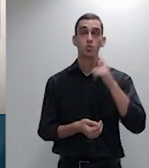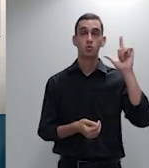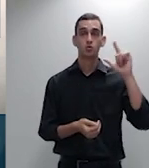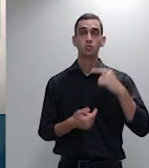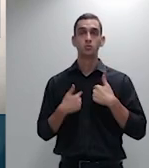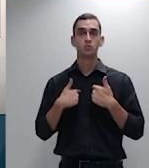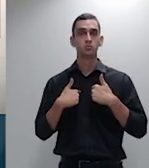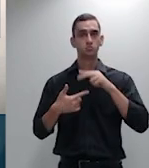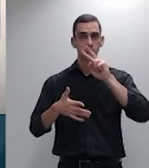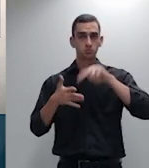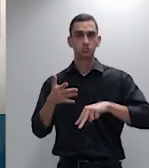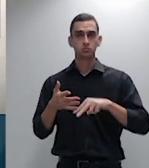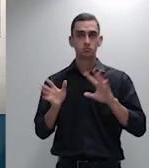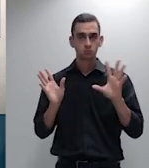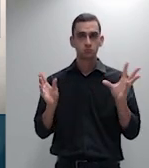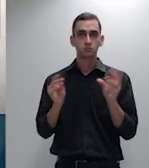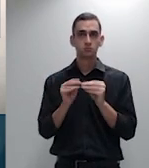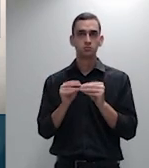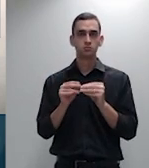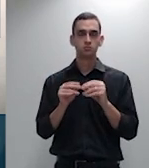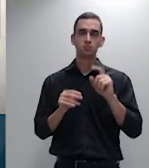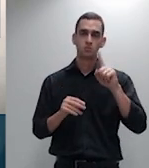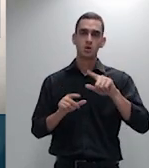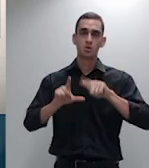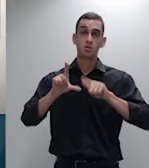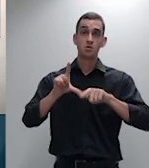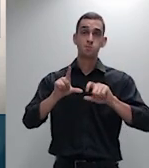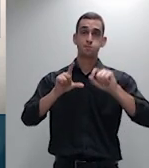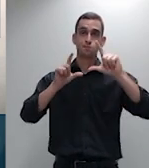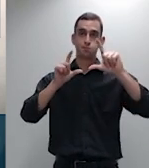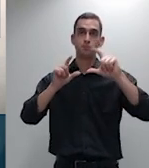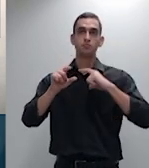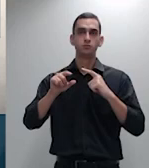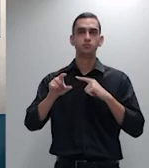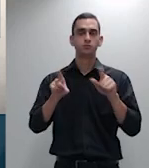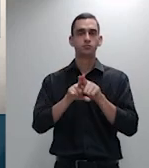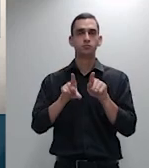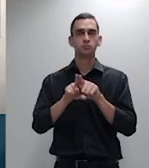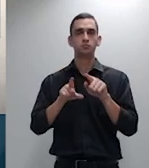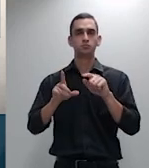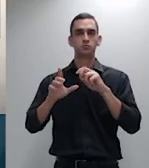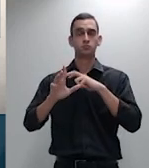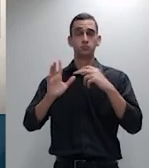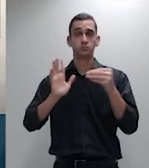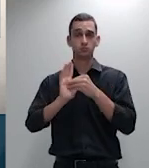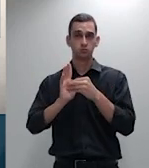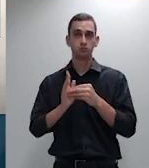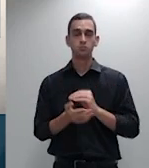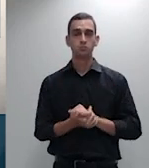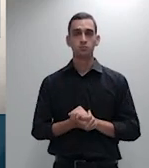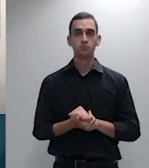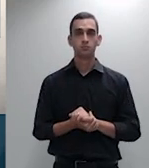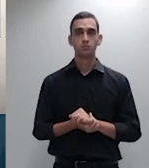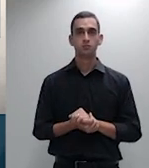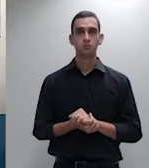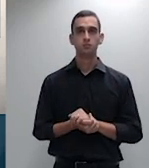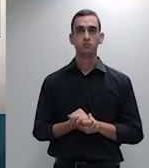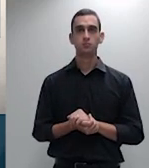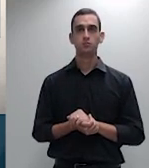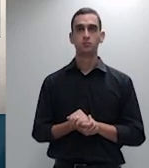até o evento está grande benefício da gratuidade de justiça definida ação recisória por favor ação recisória